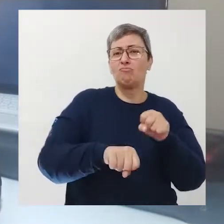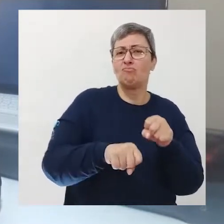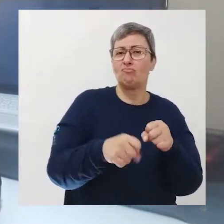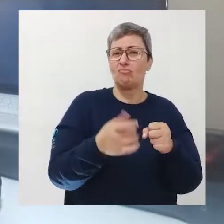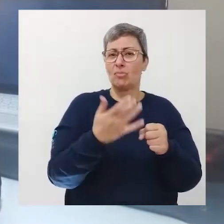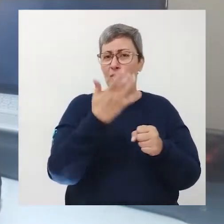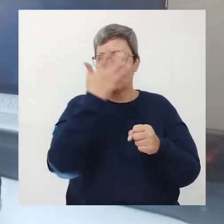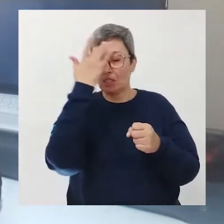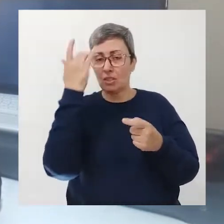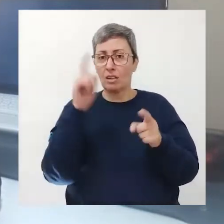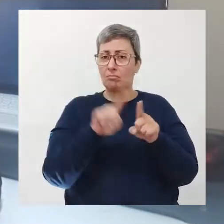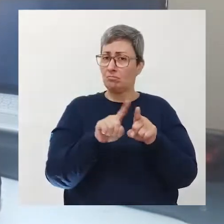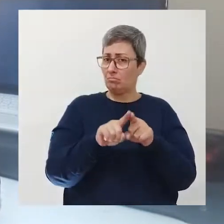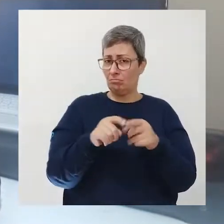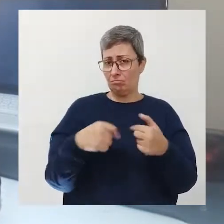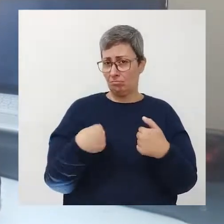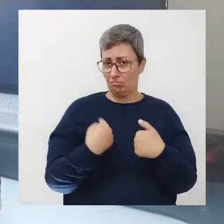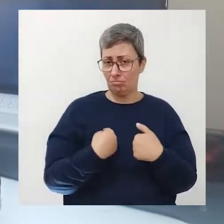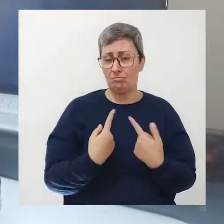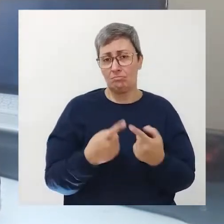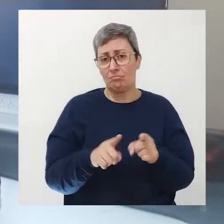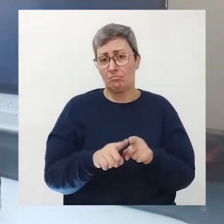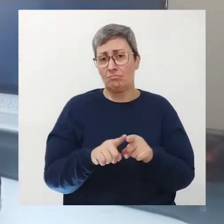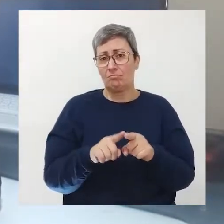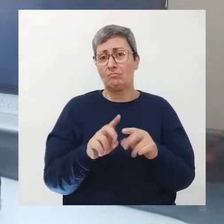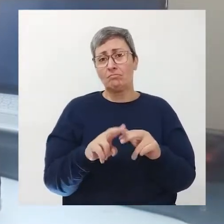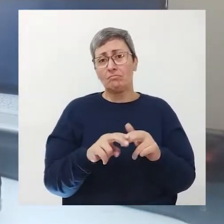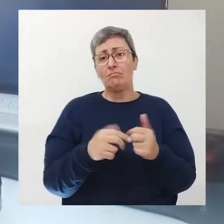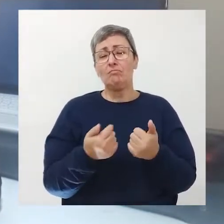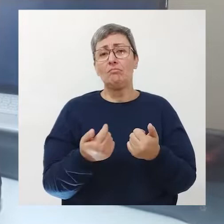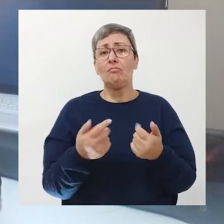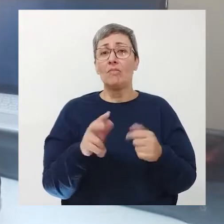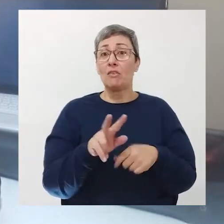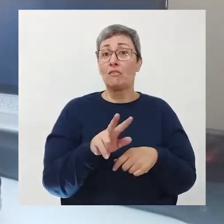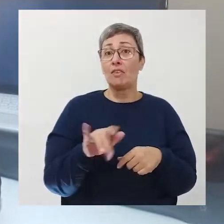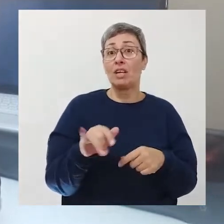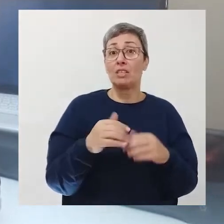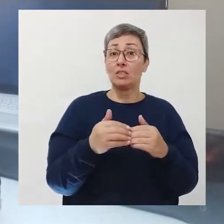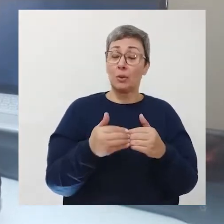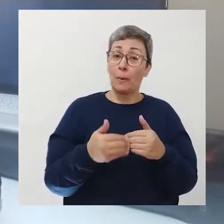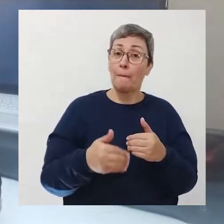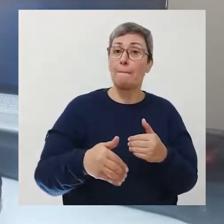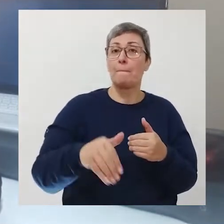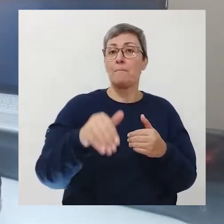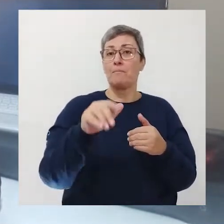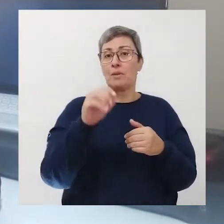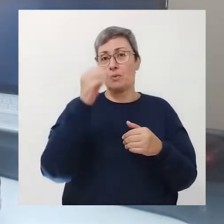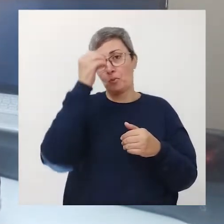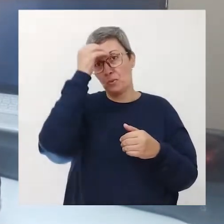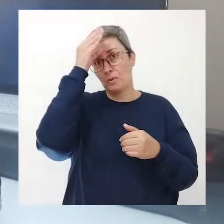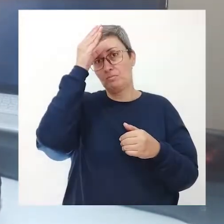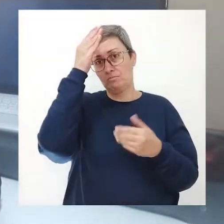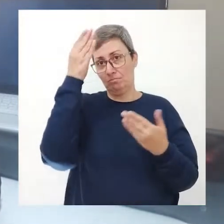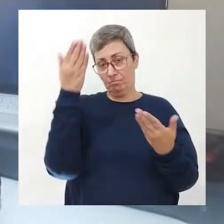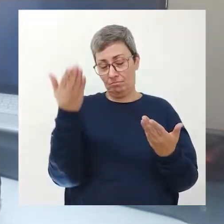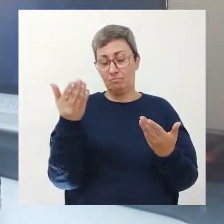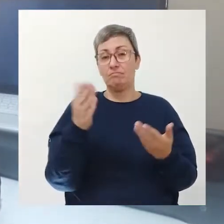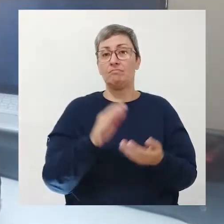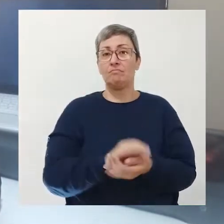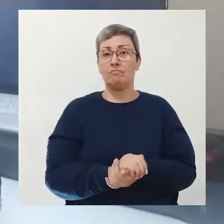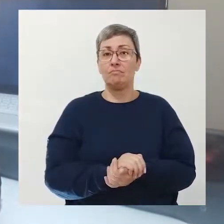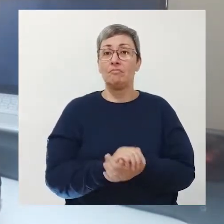e nem a si mesmo, ok? Por isso, vai além do conhecimento,